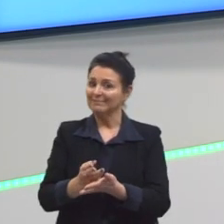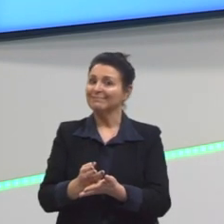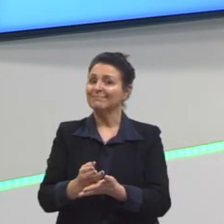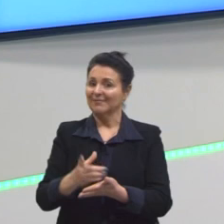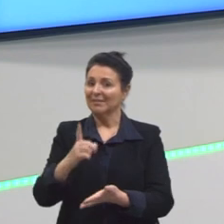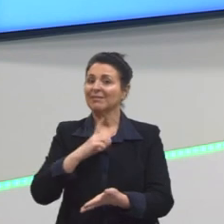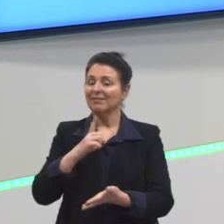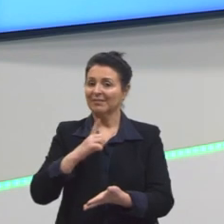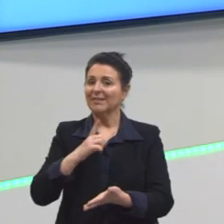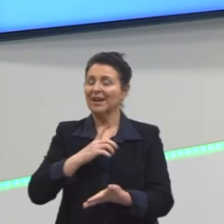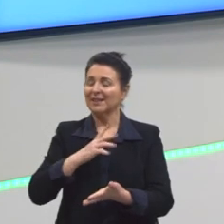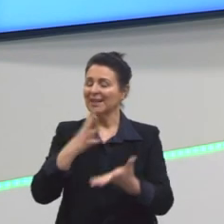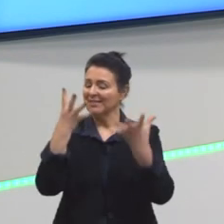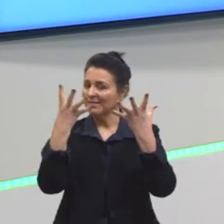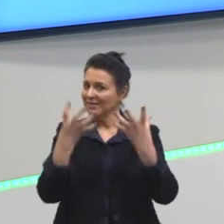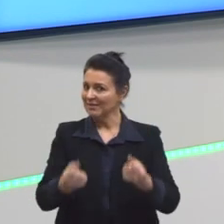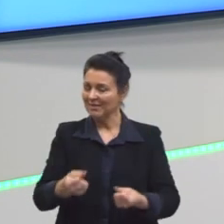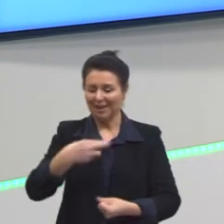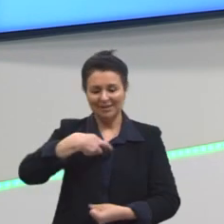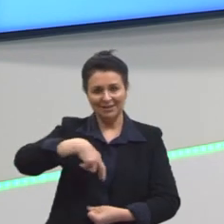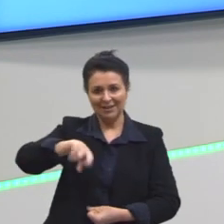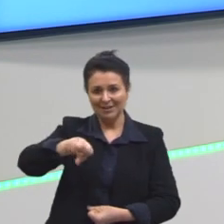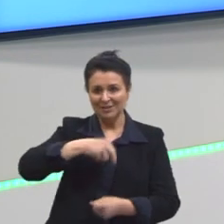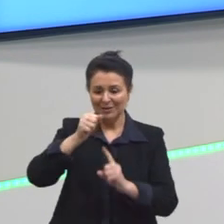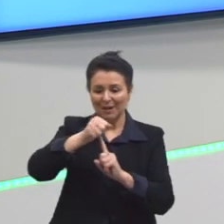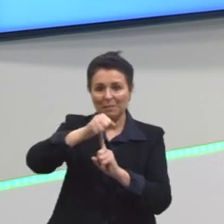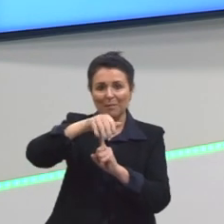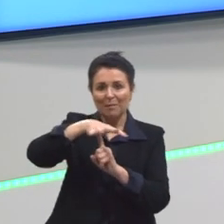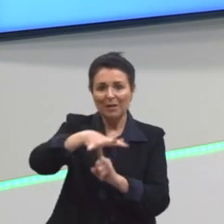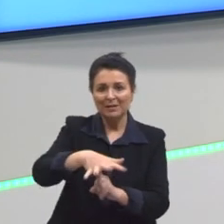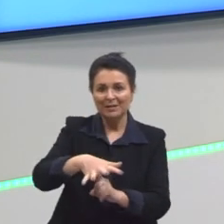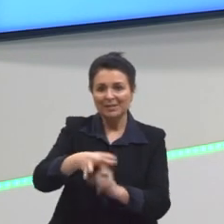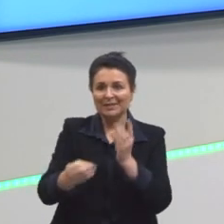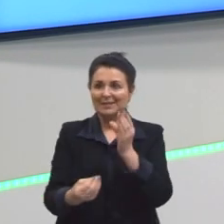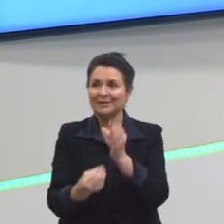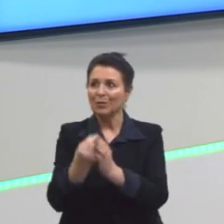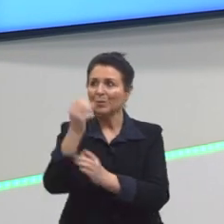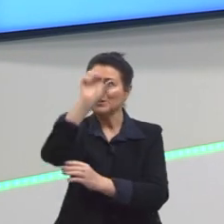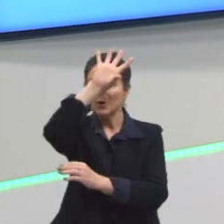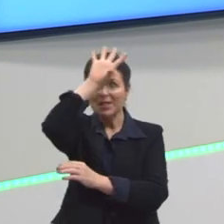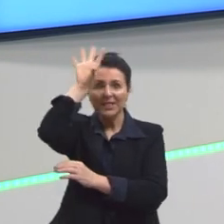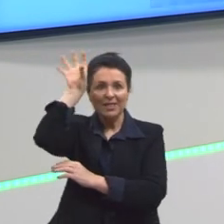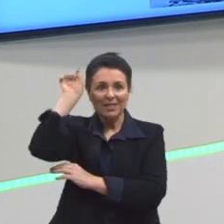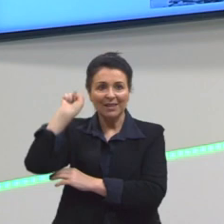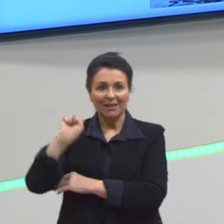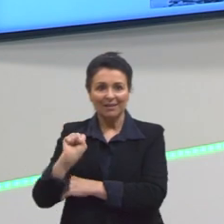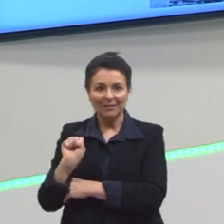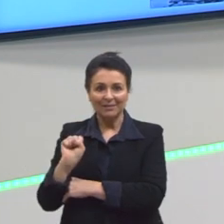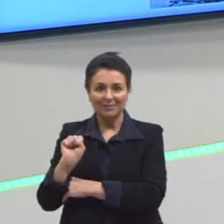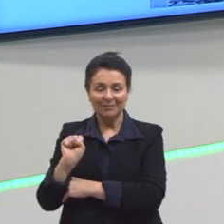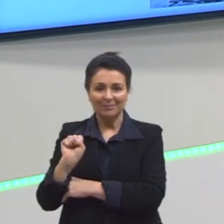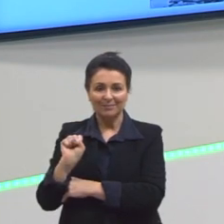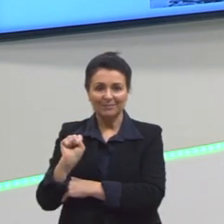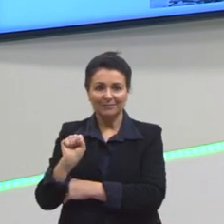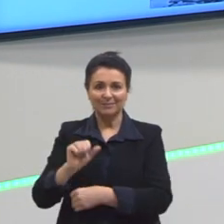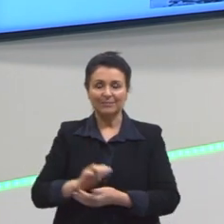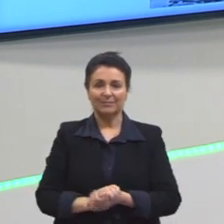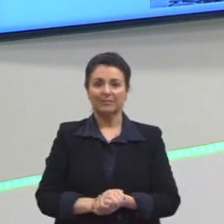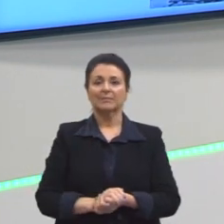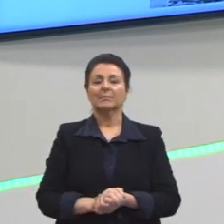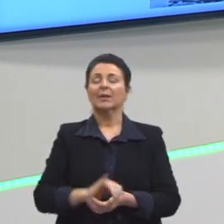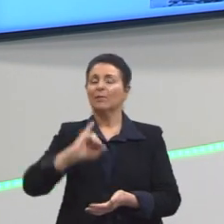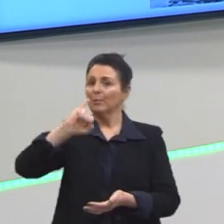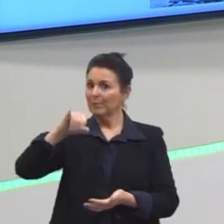existe essa intolerância contra essas religiões que surgiram na África, infelizmente. E a gente pode